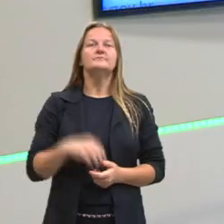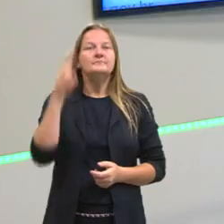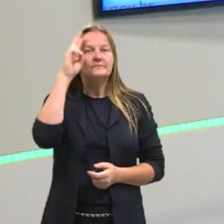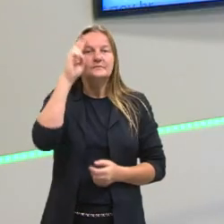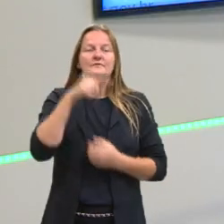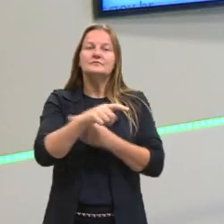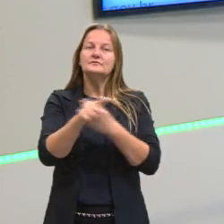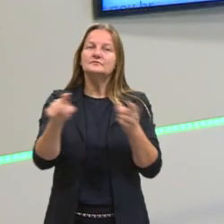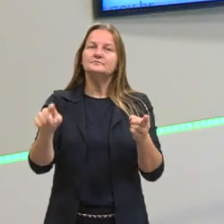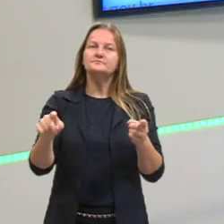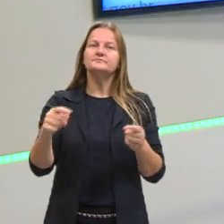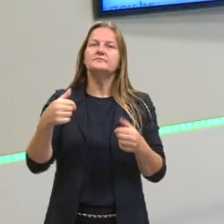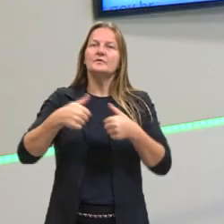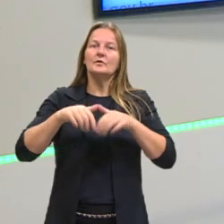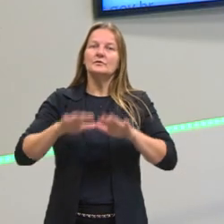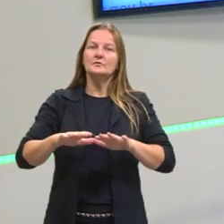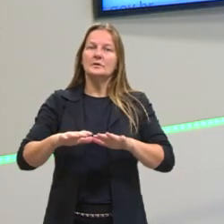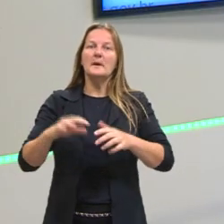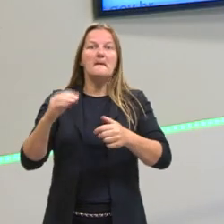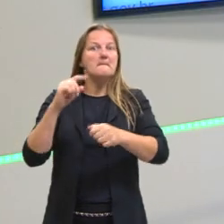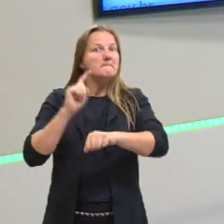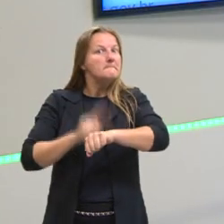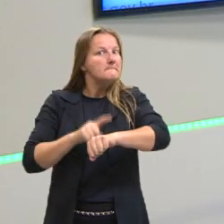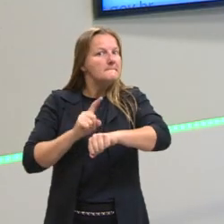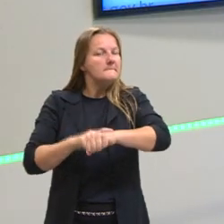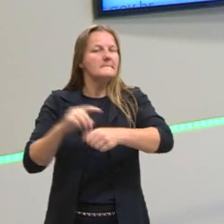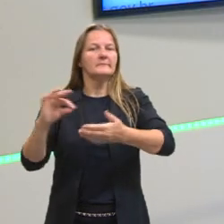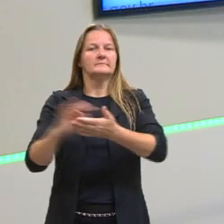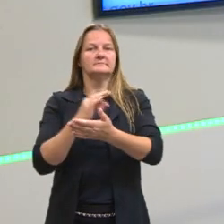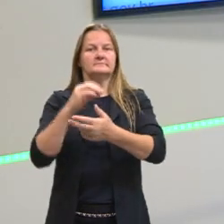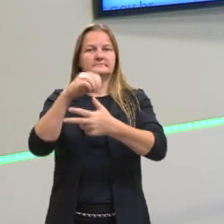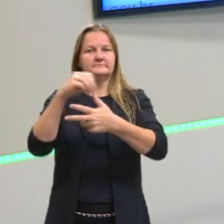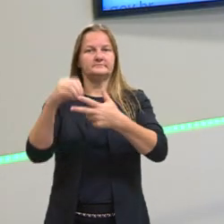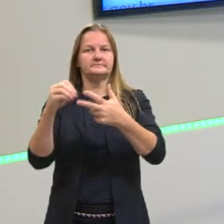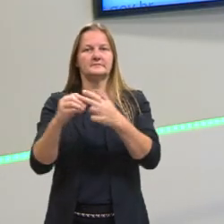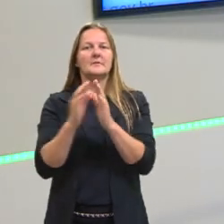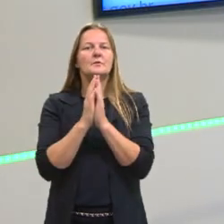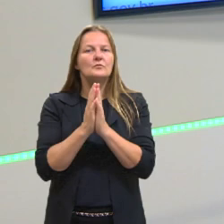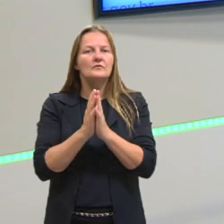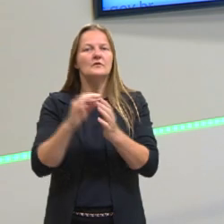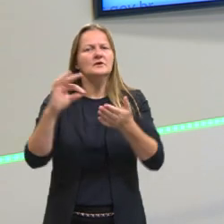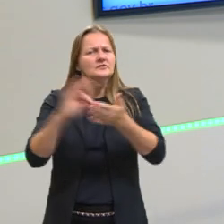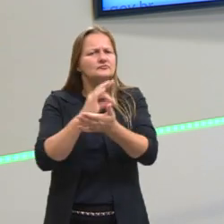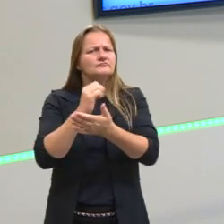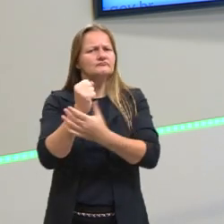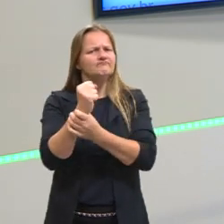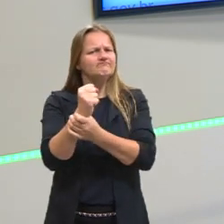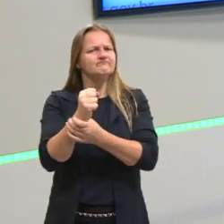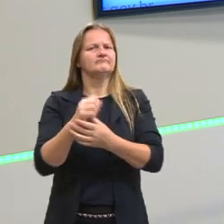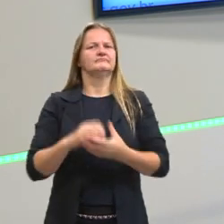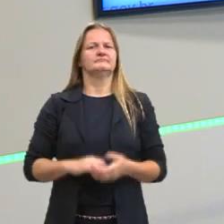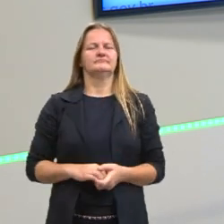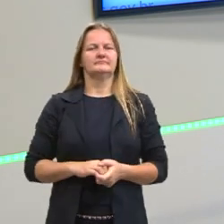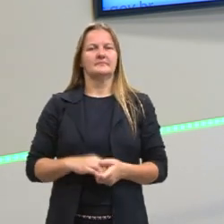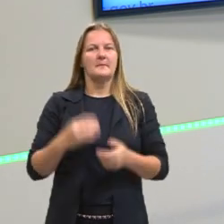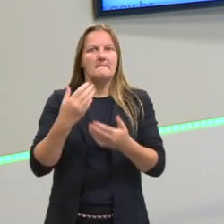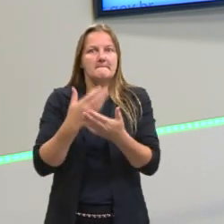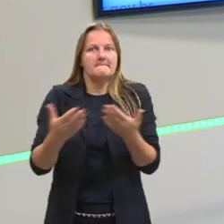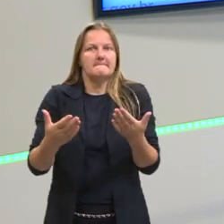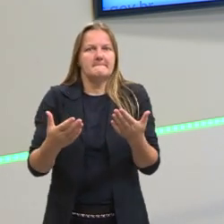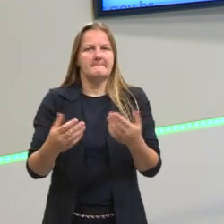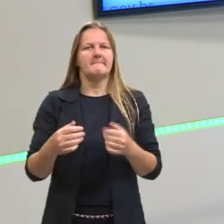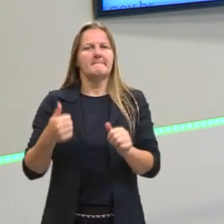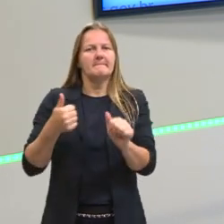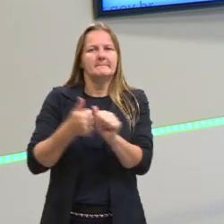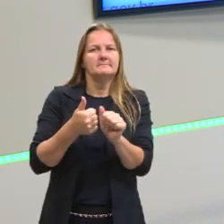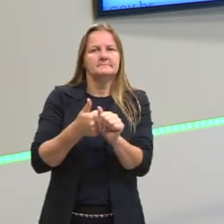que estamos no período de inscrição do ENEM, então por favor faça a sua inscrição, não deixe para os últimos